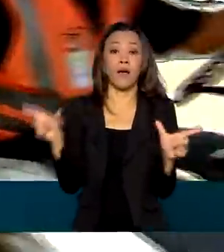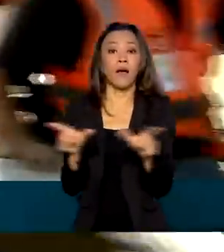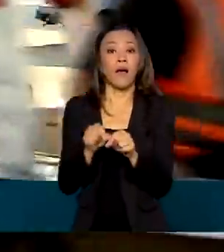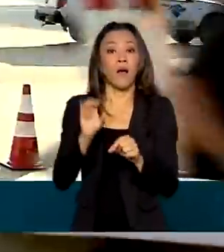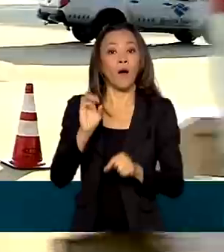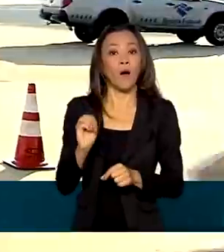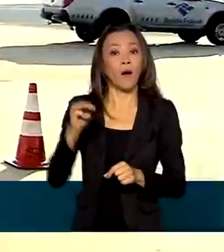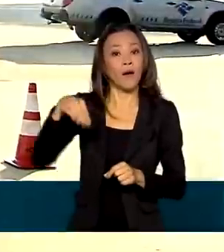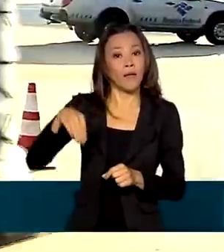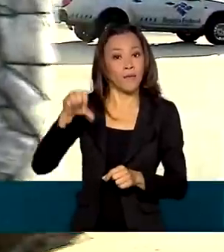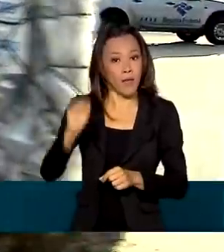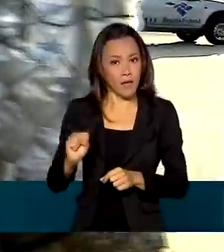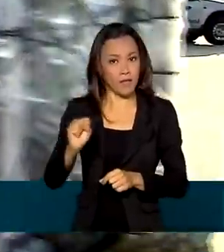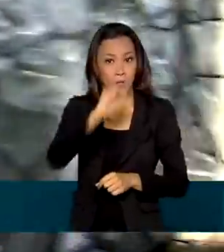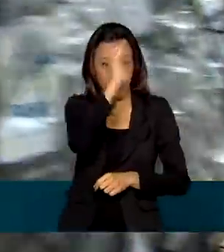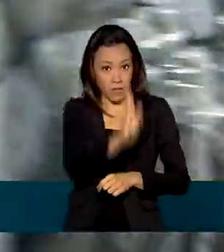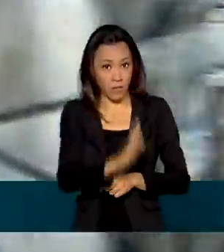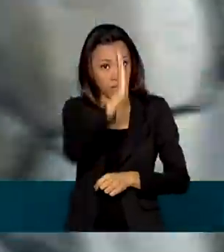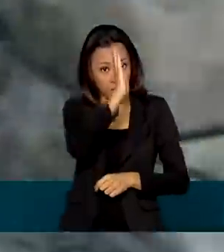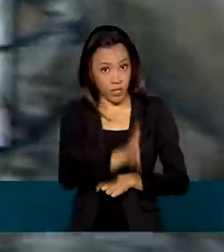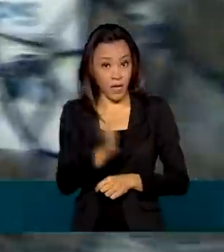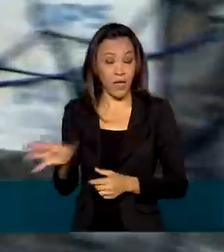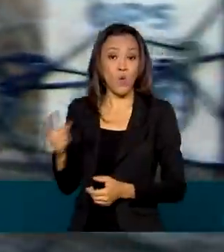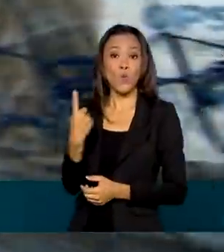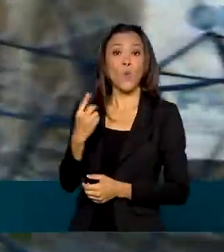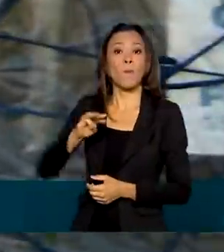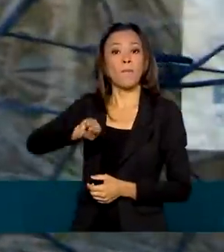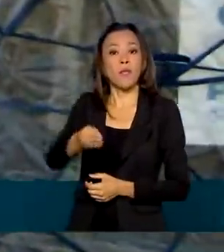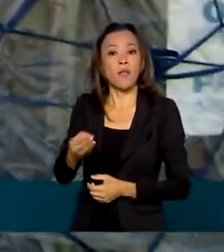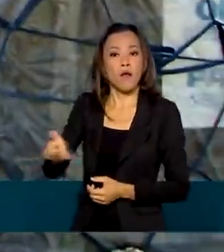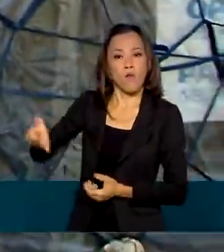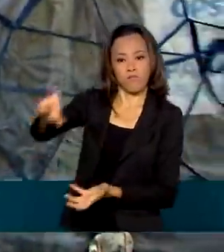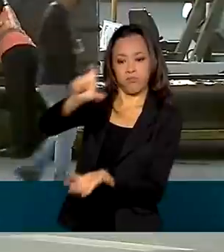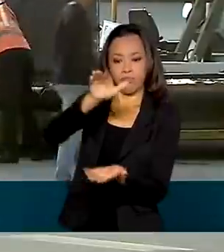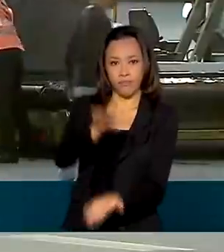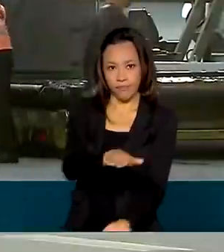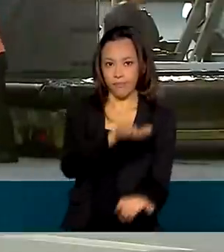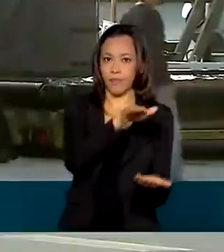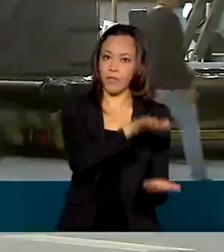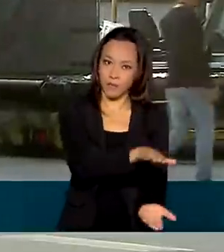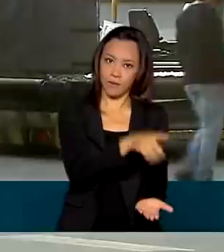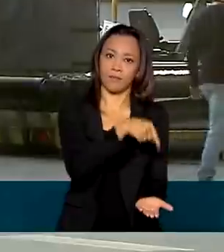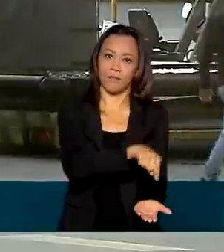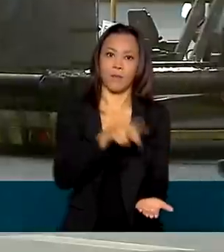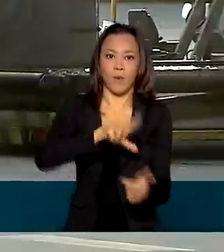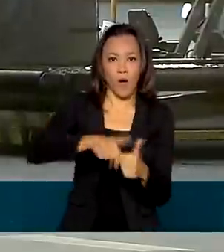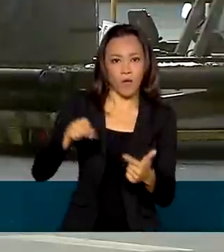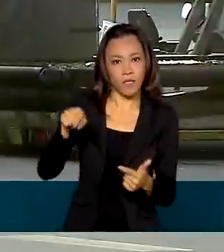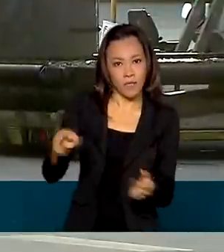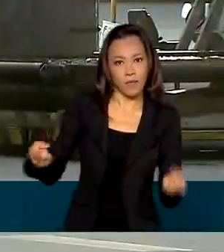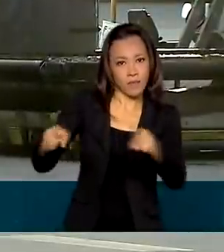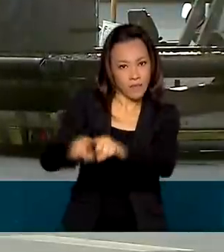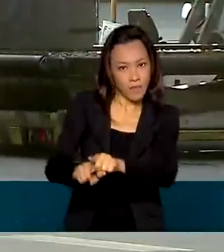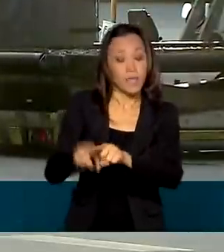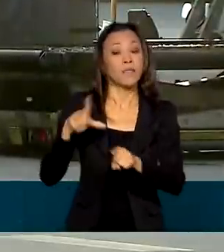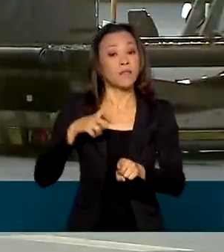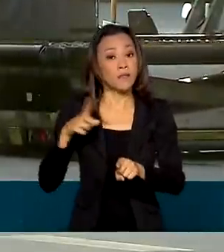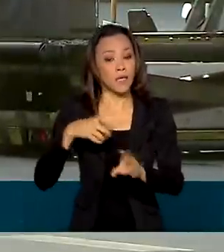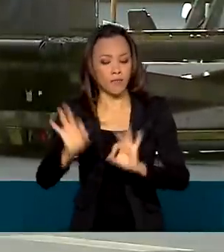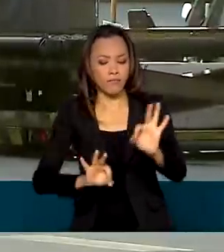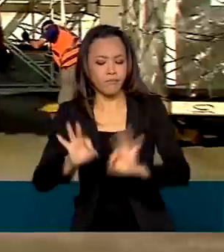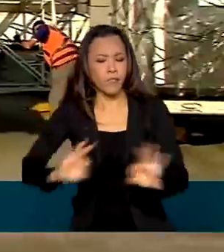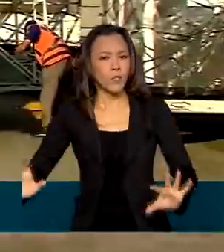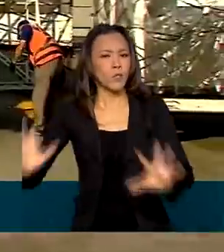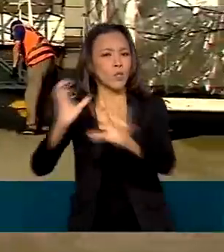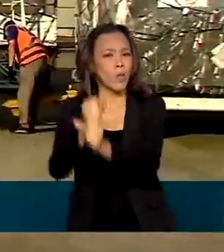já recebeu um milhão de doses de vacinas pelo COVAX Facility em março. O acordo com o consórcio prevê a entrega de um